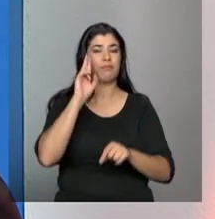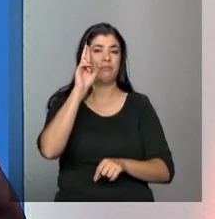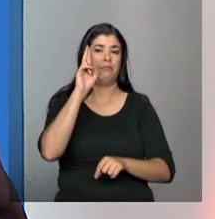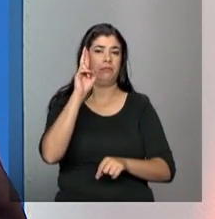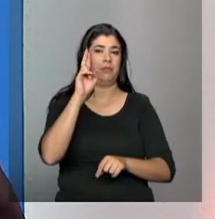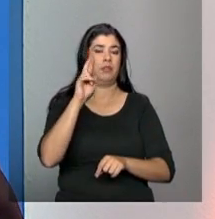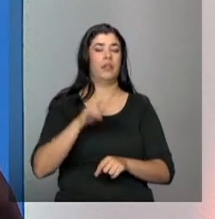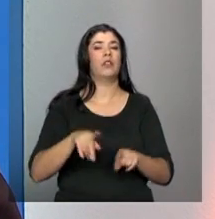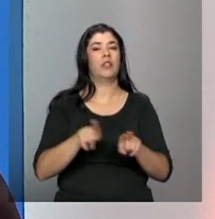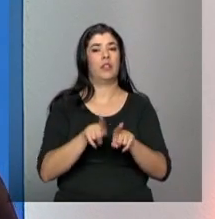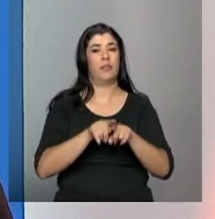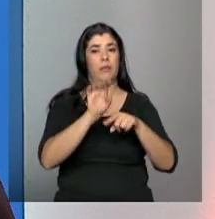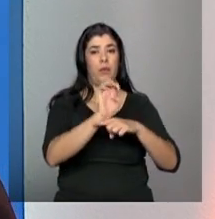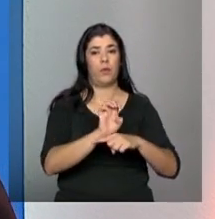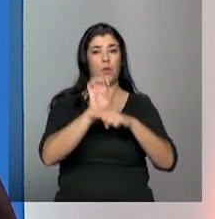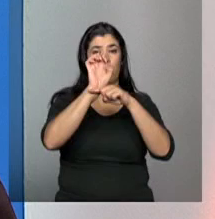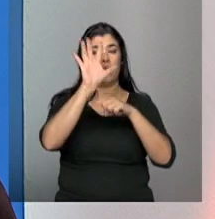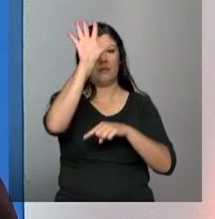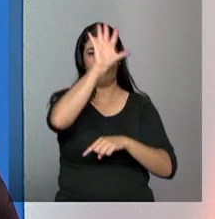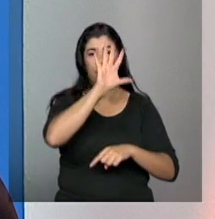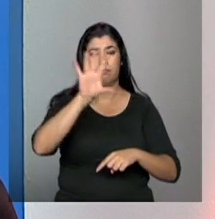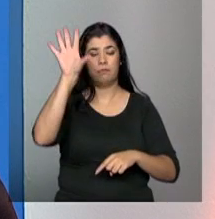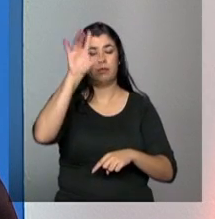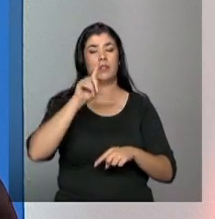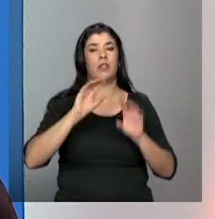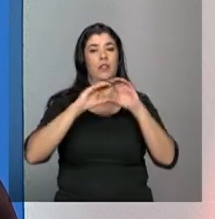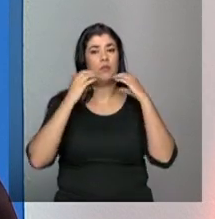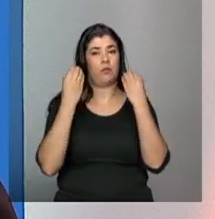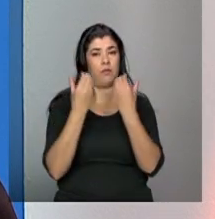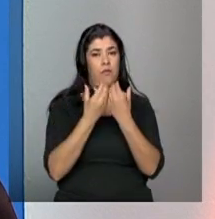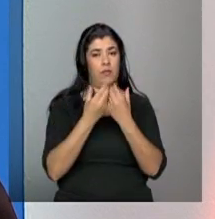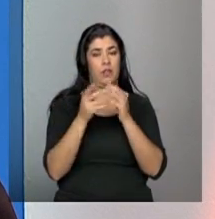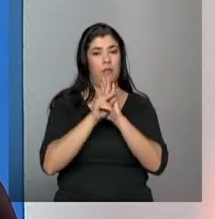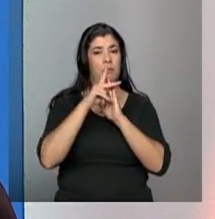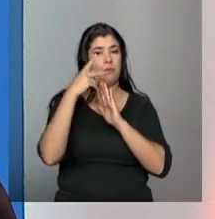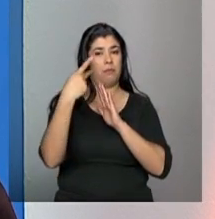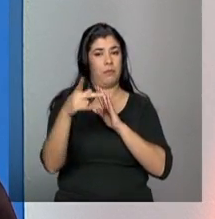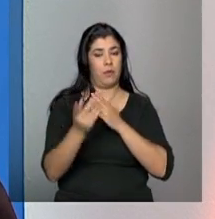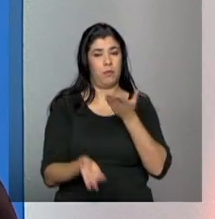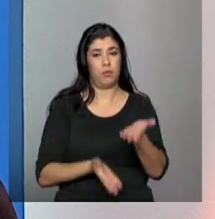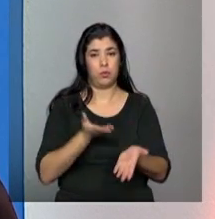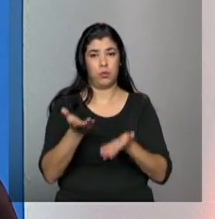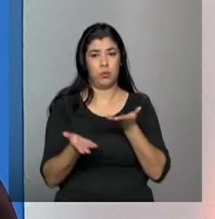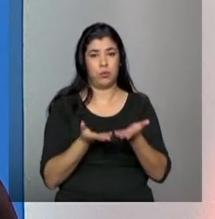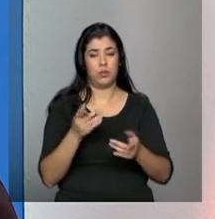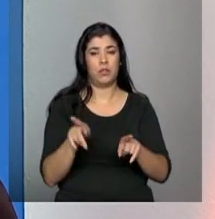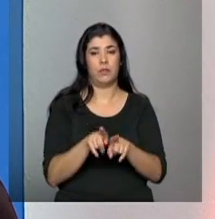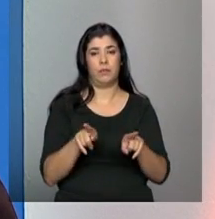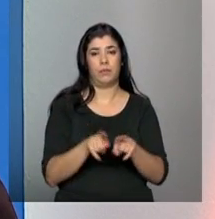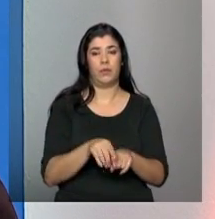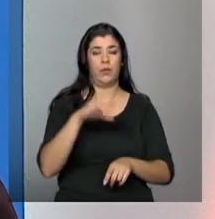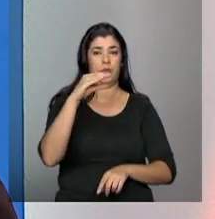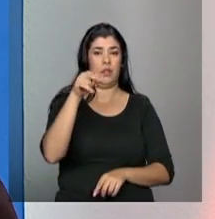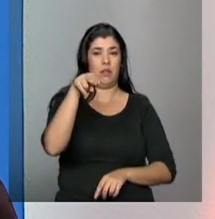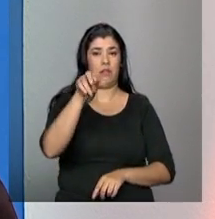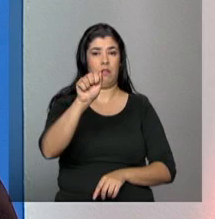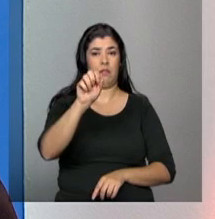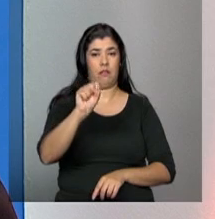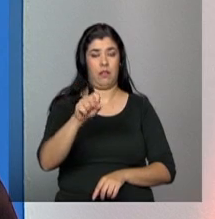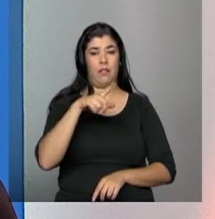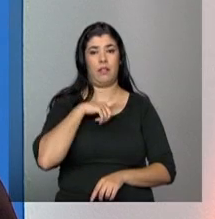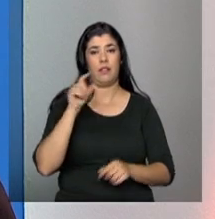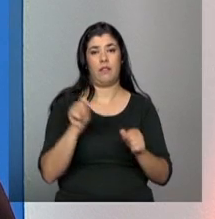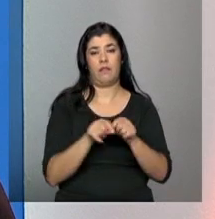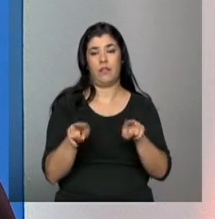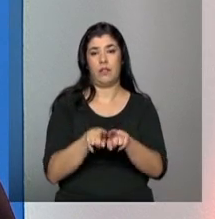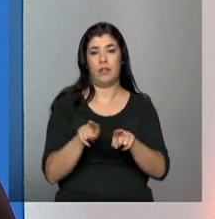Os estados também farão suas conferências estaduais, serão precedidos nesses momentos de mobilização. O CNAS, ele tem feito